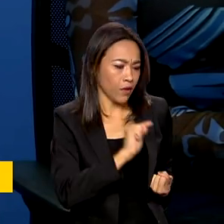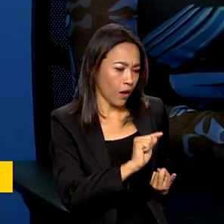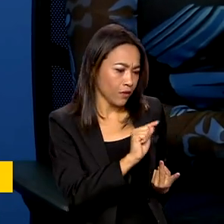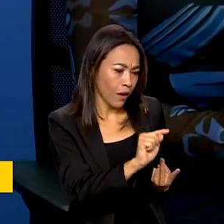bancos. Obrigado.